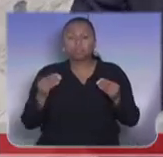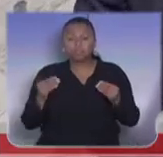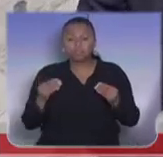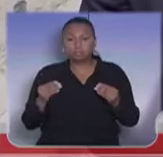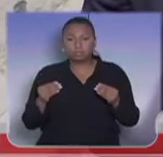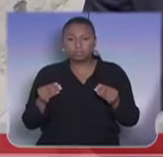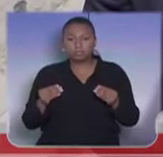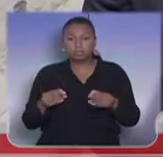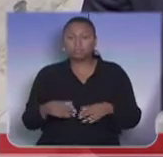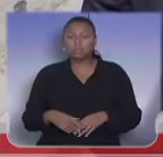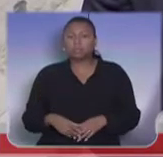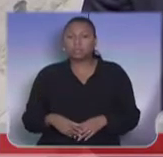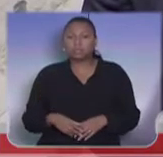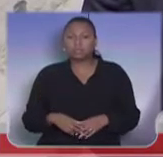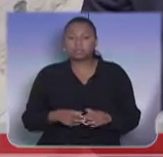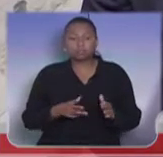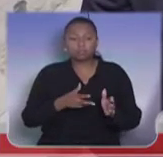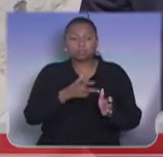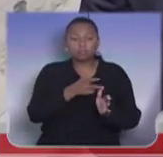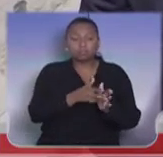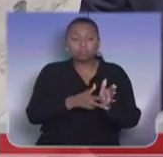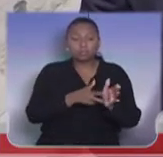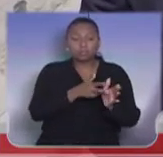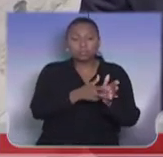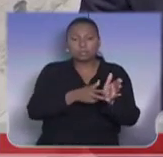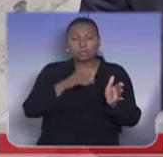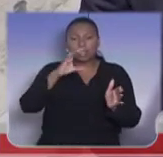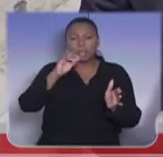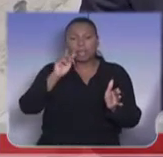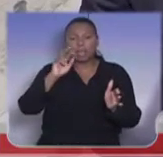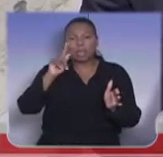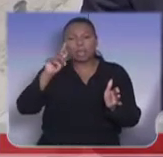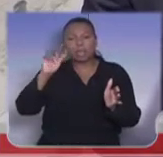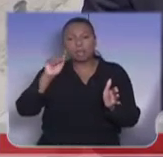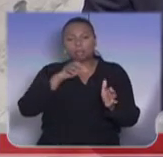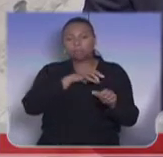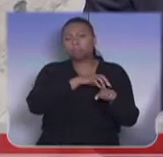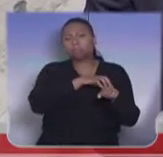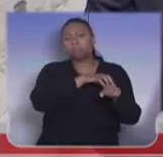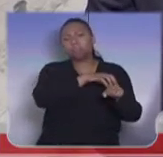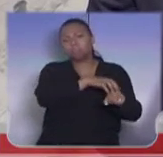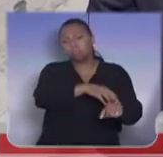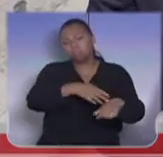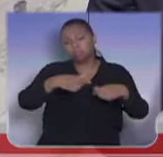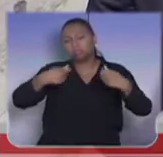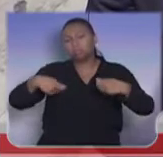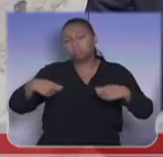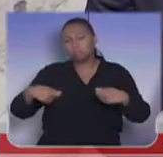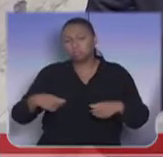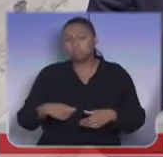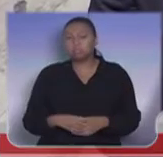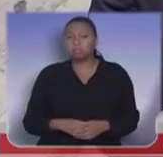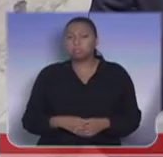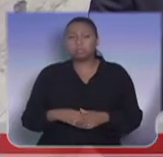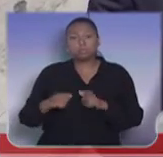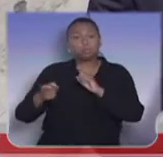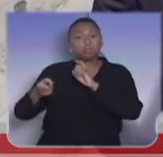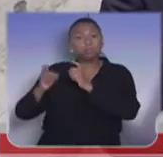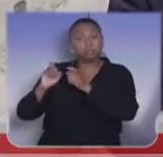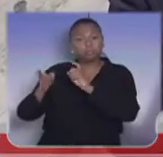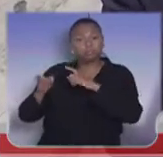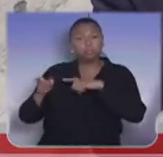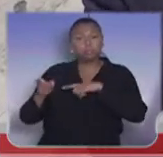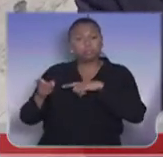transporte de carga sobre trilhos. E foi feito um documento, uma reunião, onde a